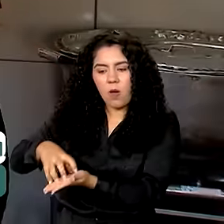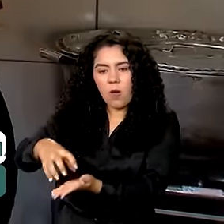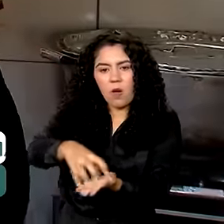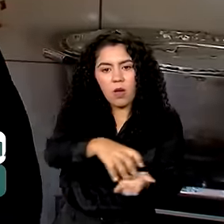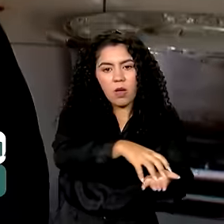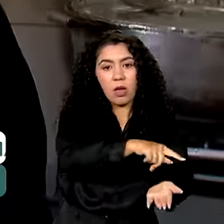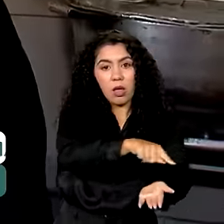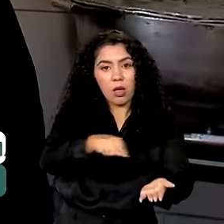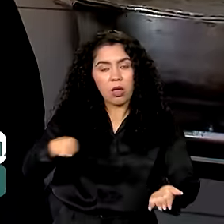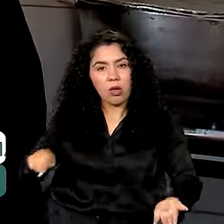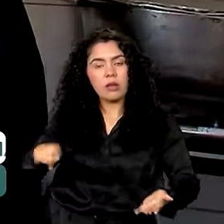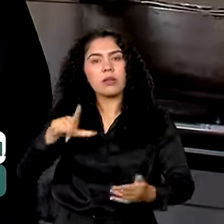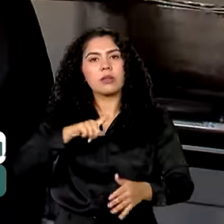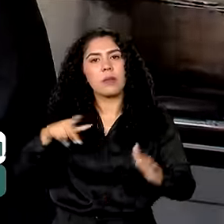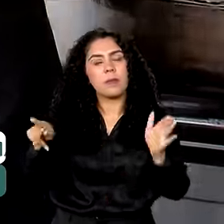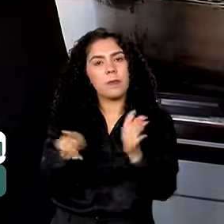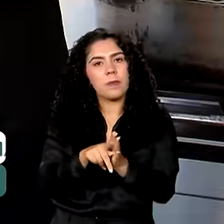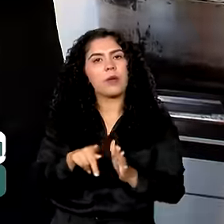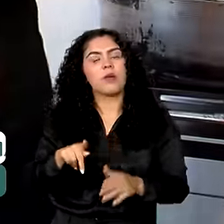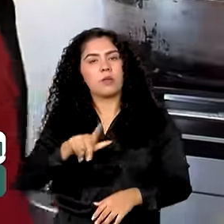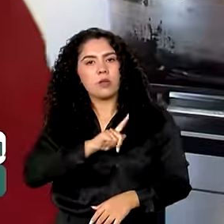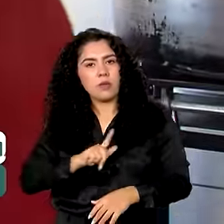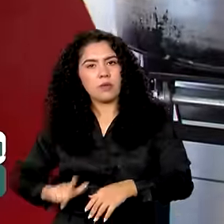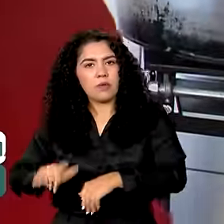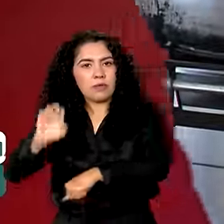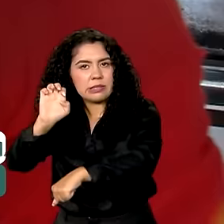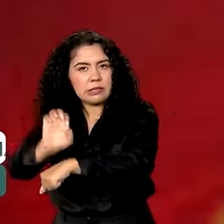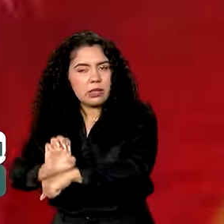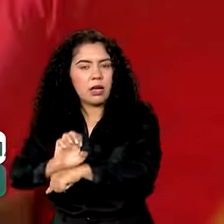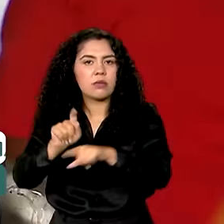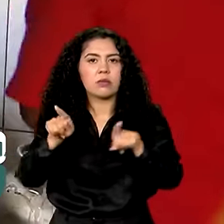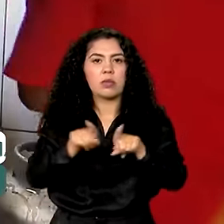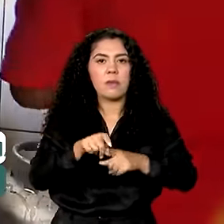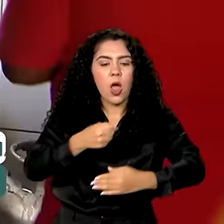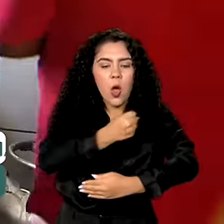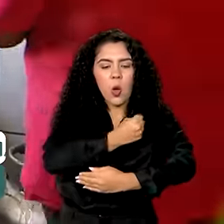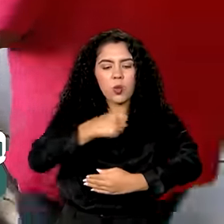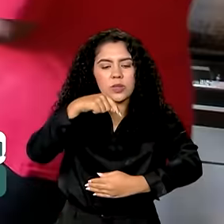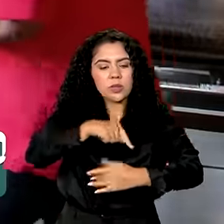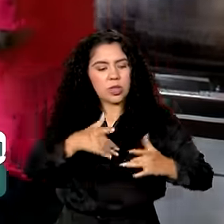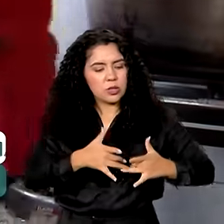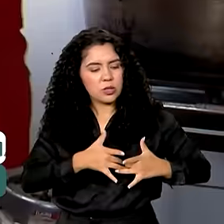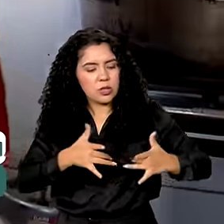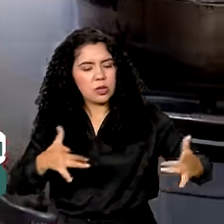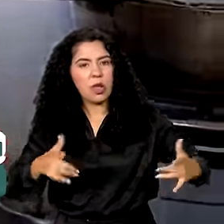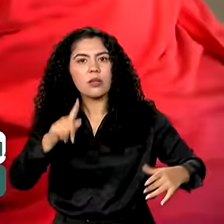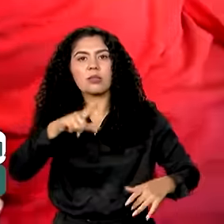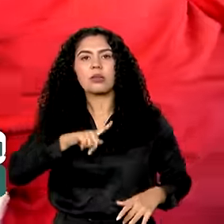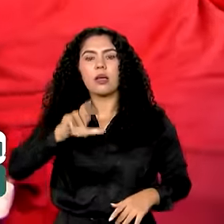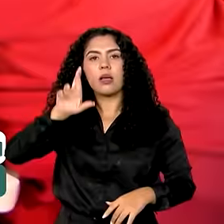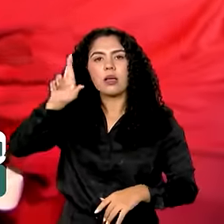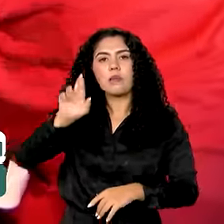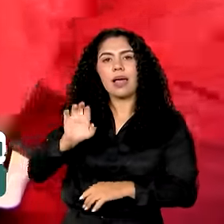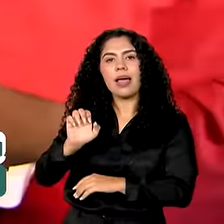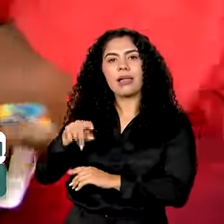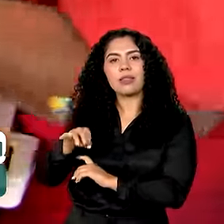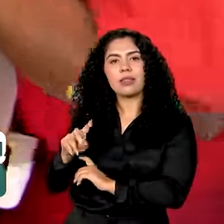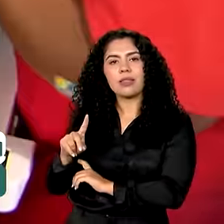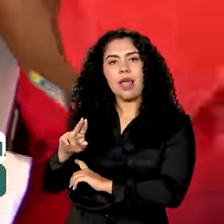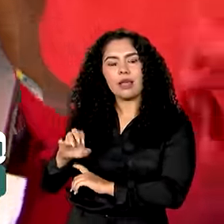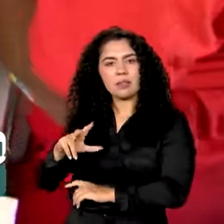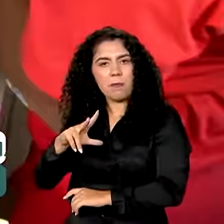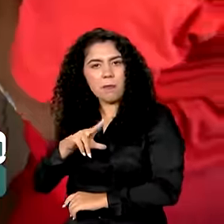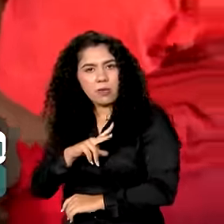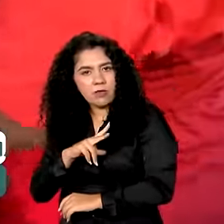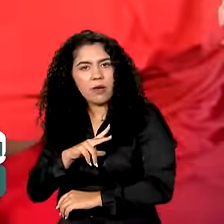são coordenados pelos governos estaduais, as cozinhas solidárias são geridas por entidades privadas que prestam um trabalho